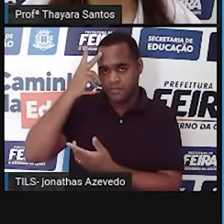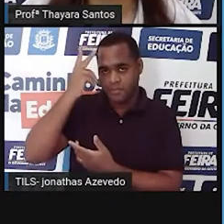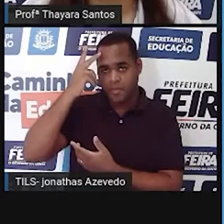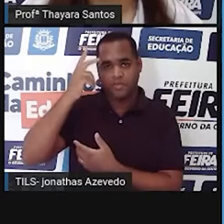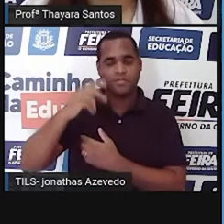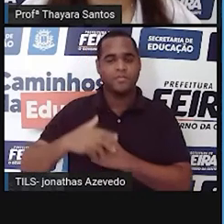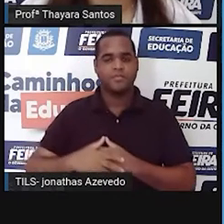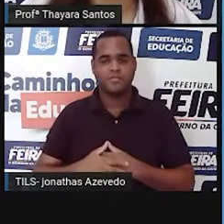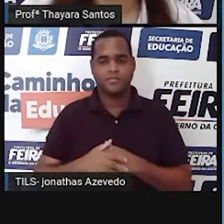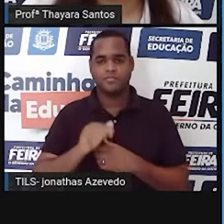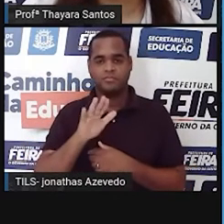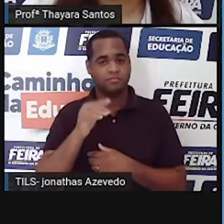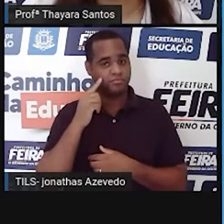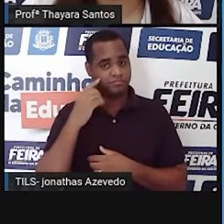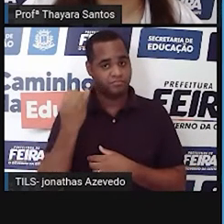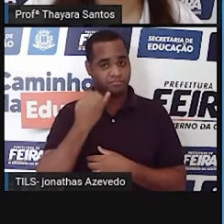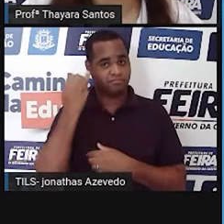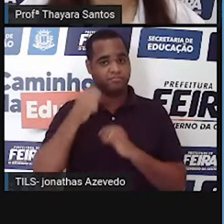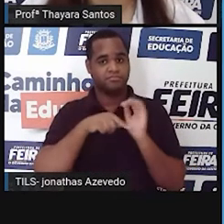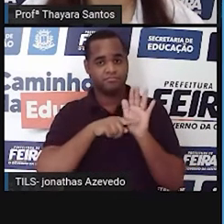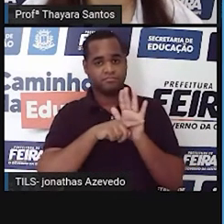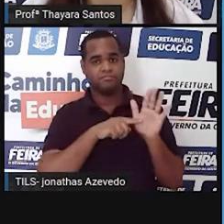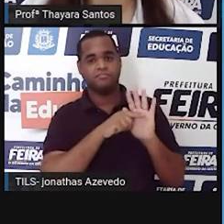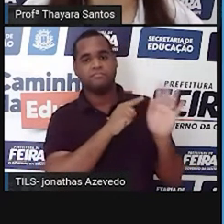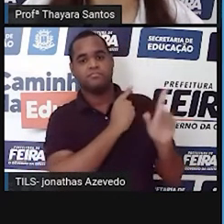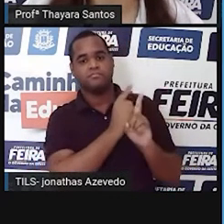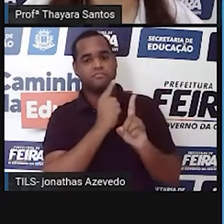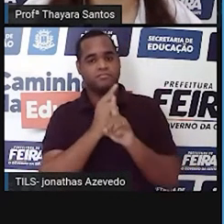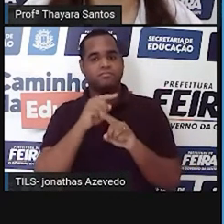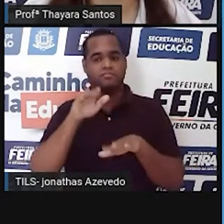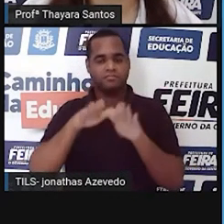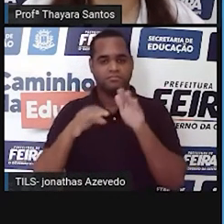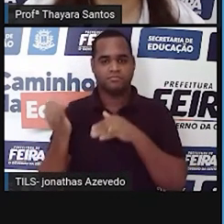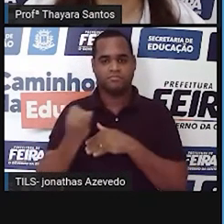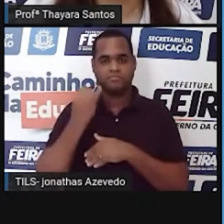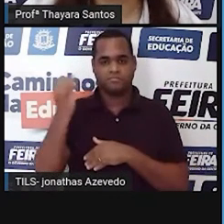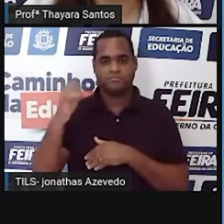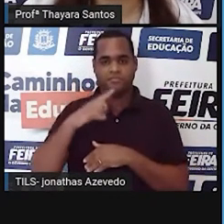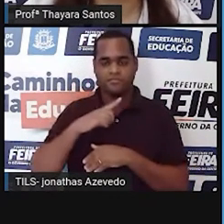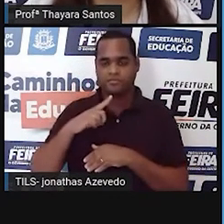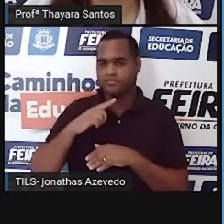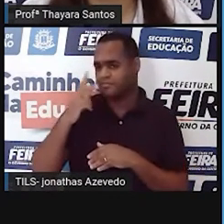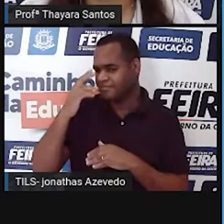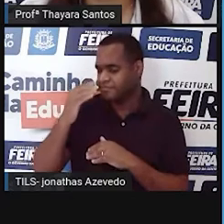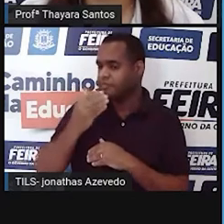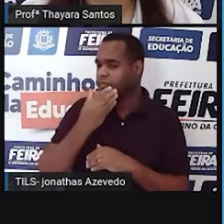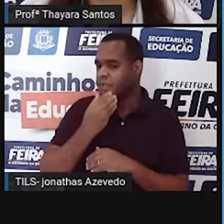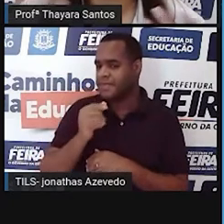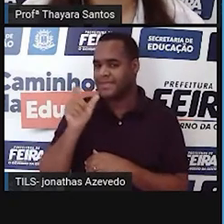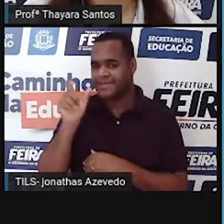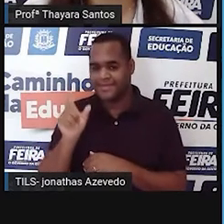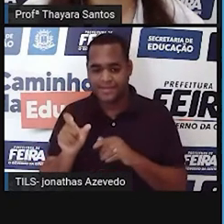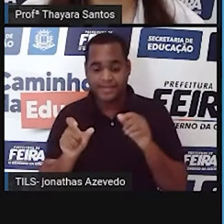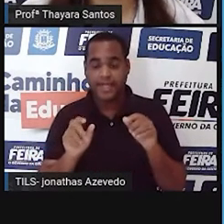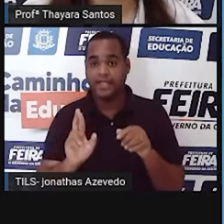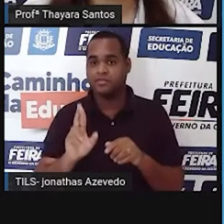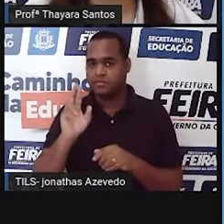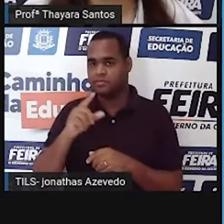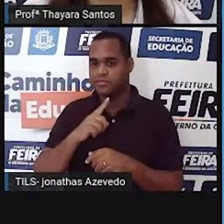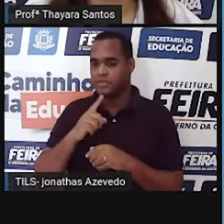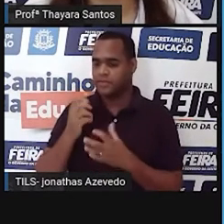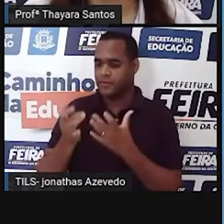naturais. mas, segundo os pesquisadores, às vezes é necessário essa interferência humana para que não ocorra esses